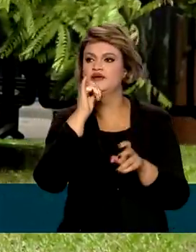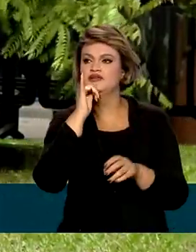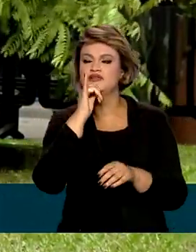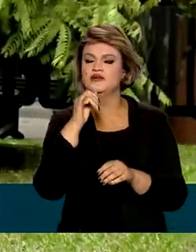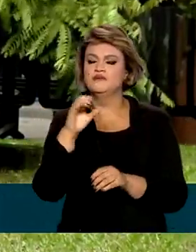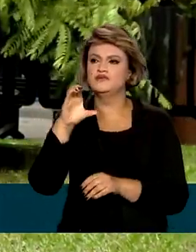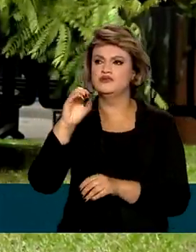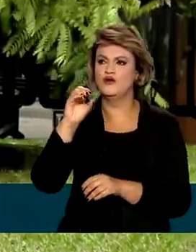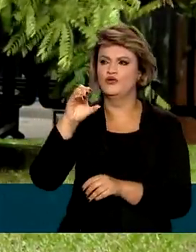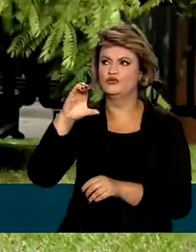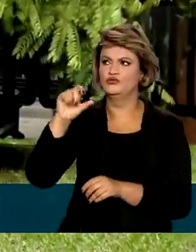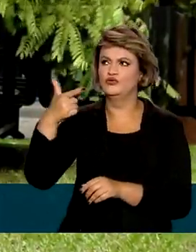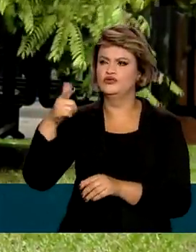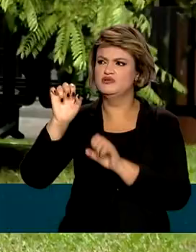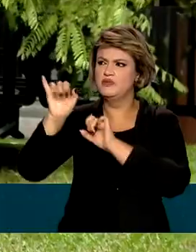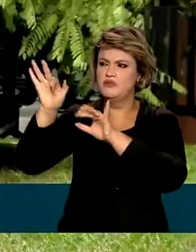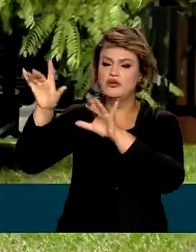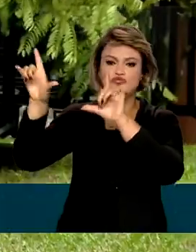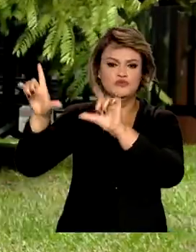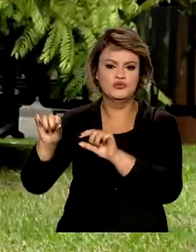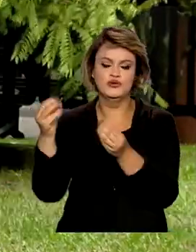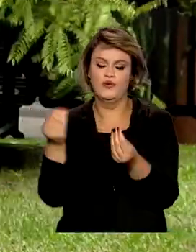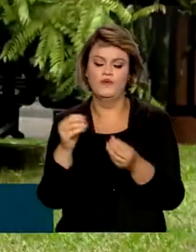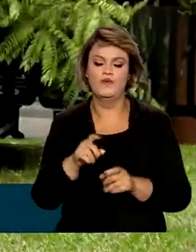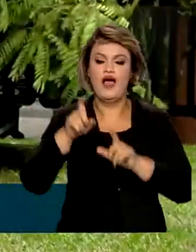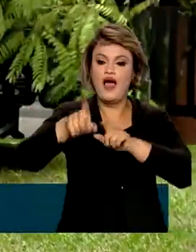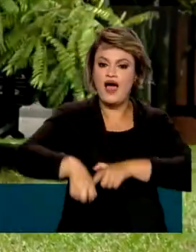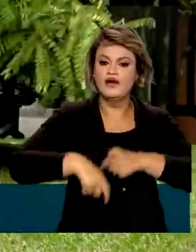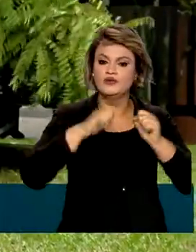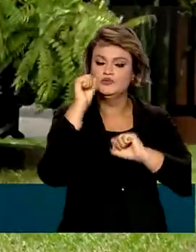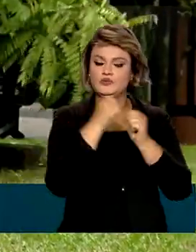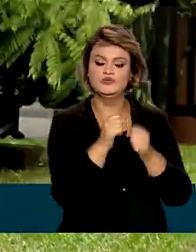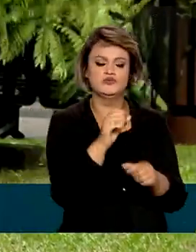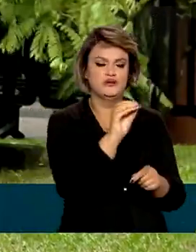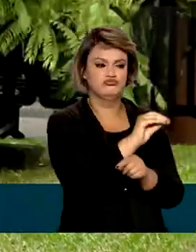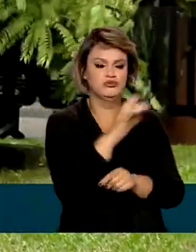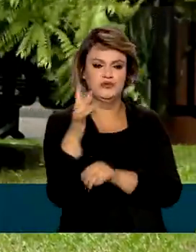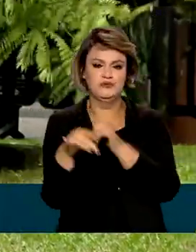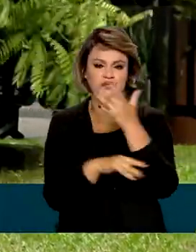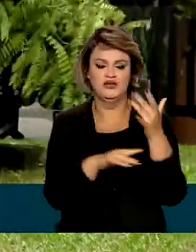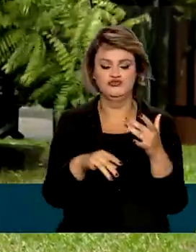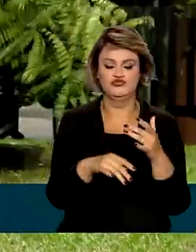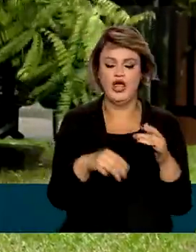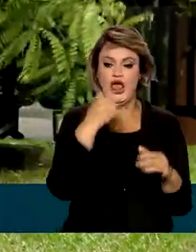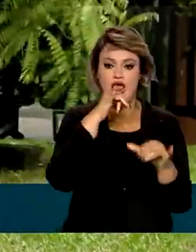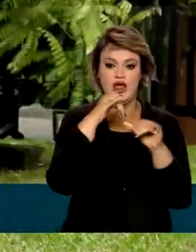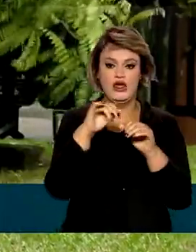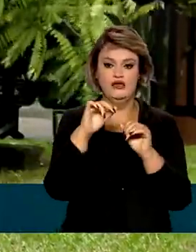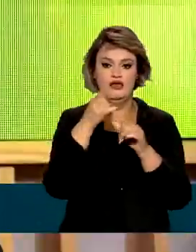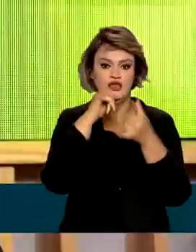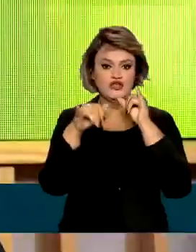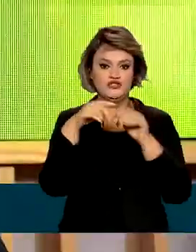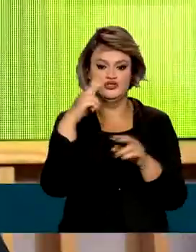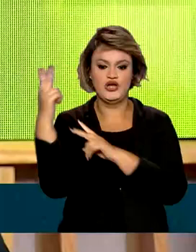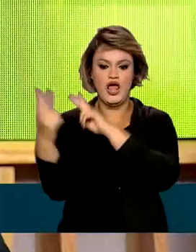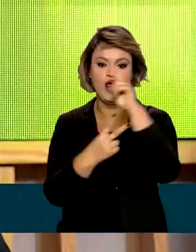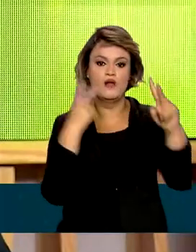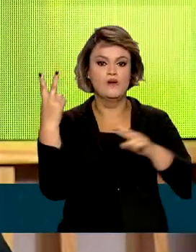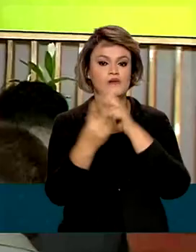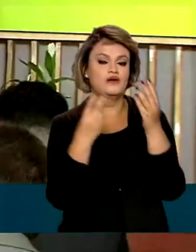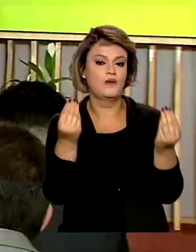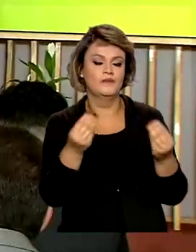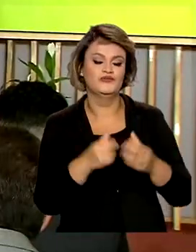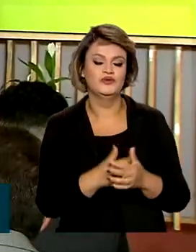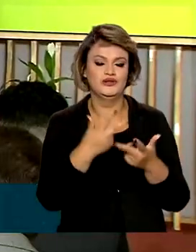descarbonização no setor de óleo e gás, agroindústria e meio ambiente, energia eólica, entre outros. Nasce aqui,